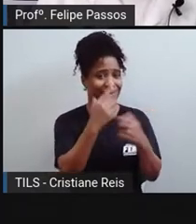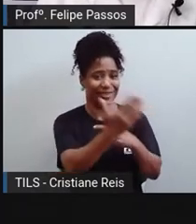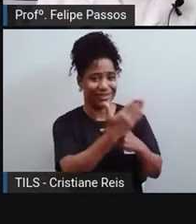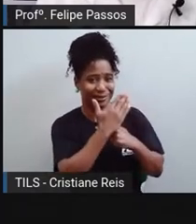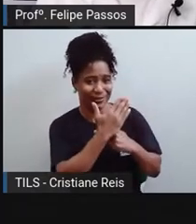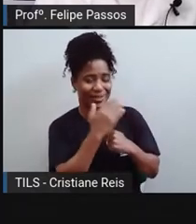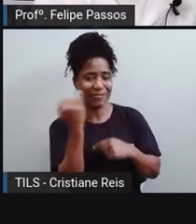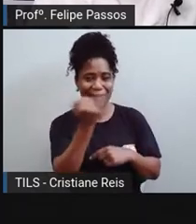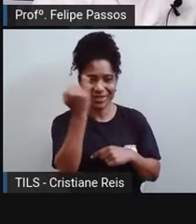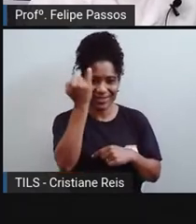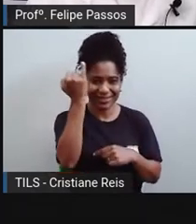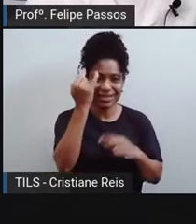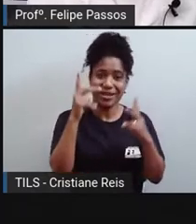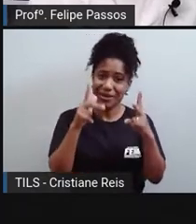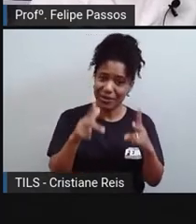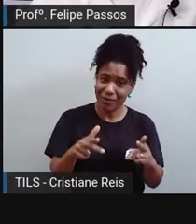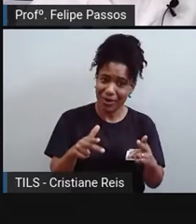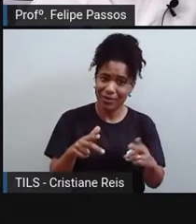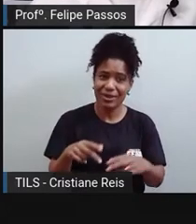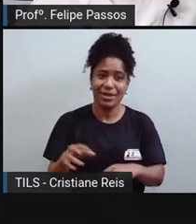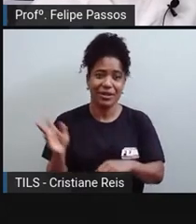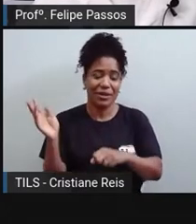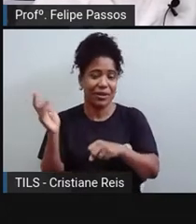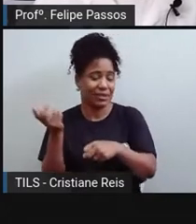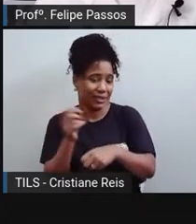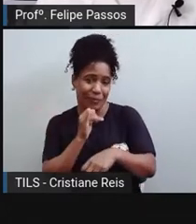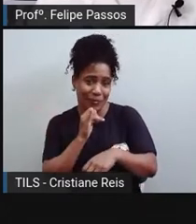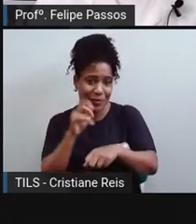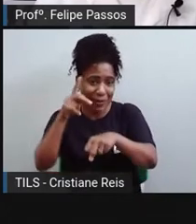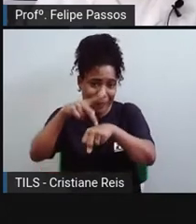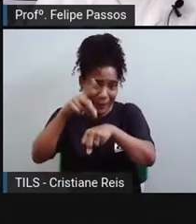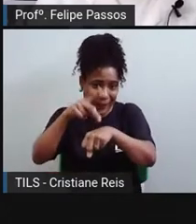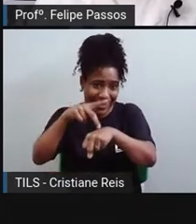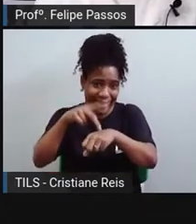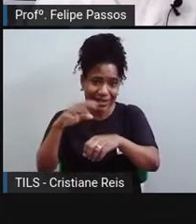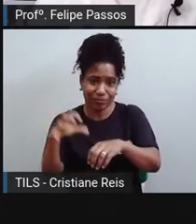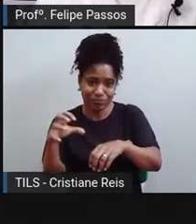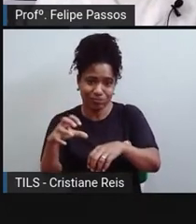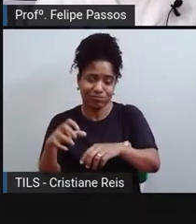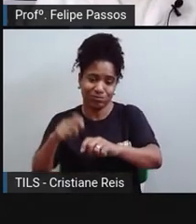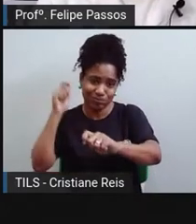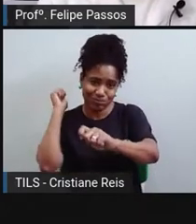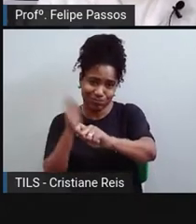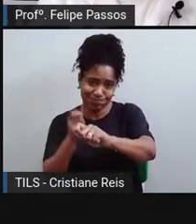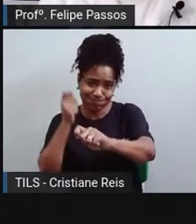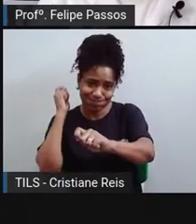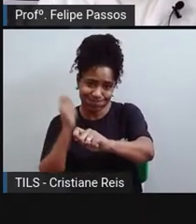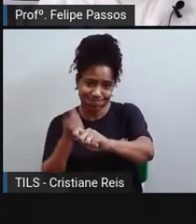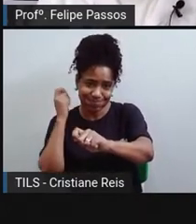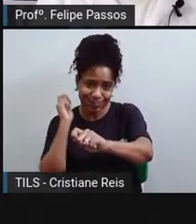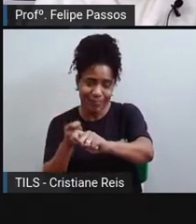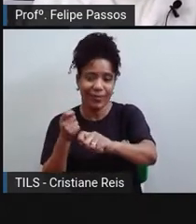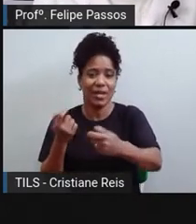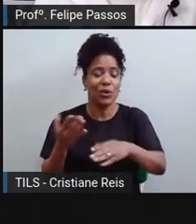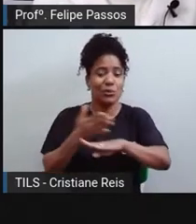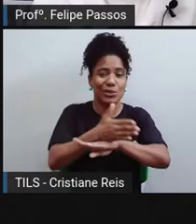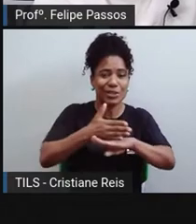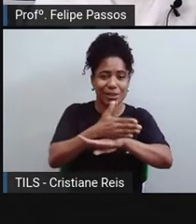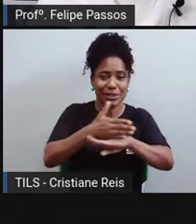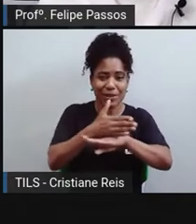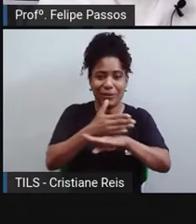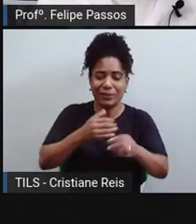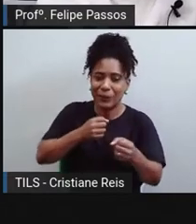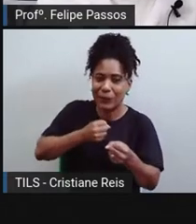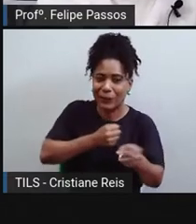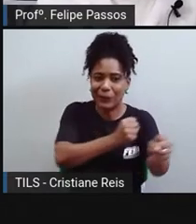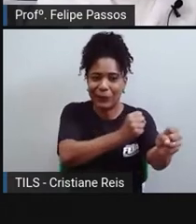Um martelo, ele vai servir para bater prego. Um serrote, ele vai servir para serrar a madeira. Você não vai bater prego